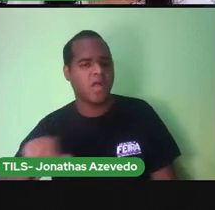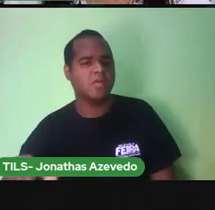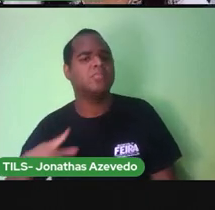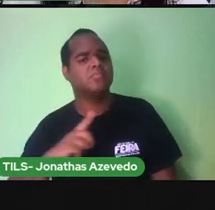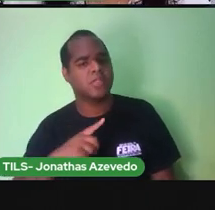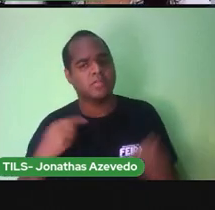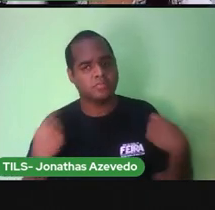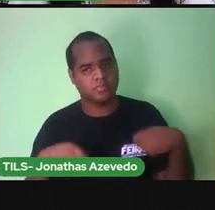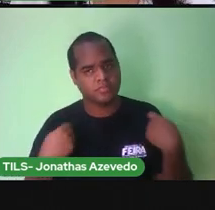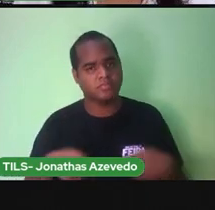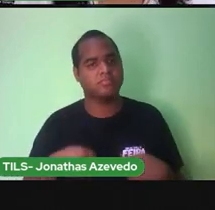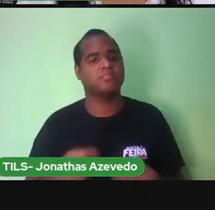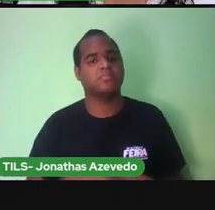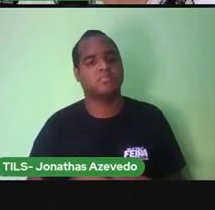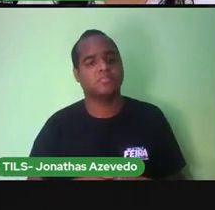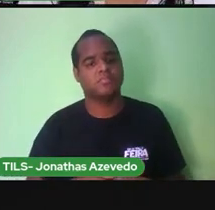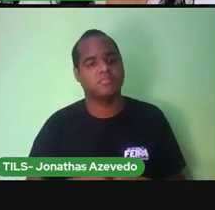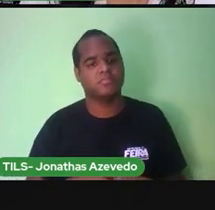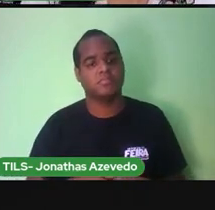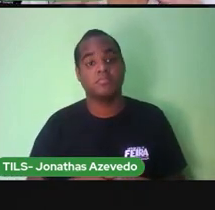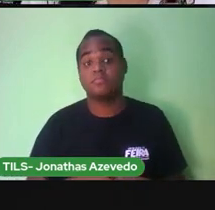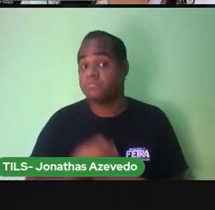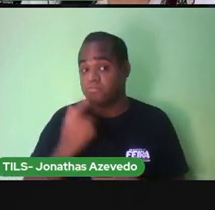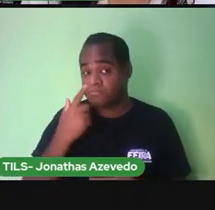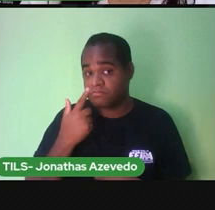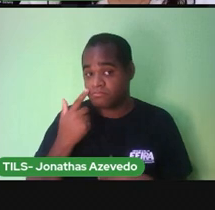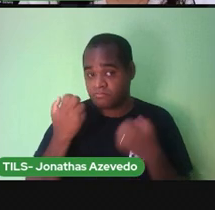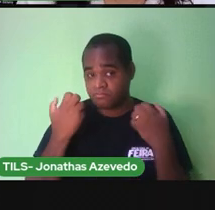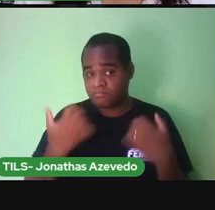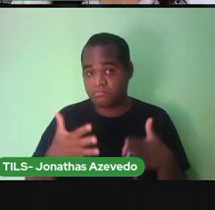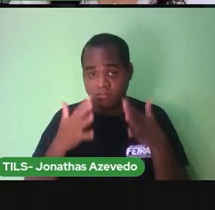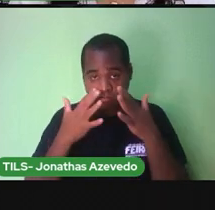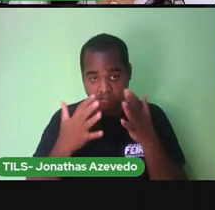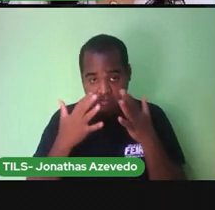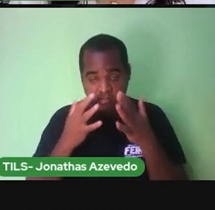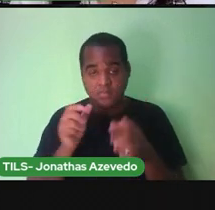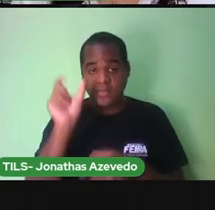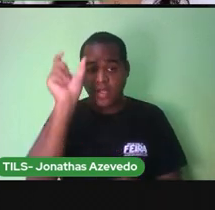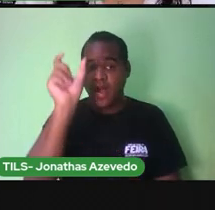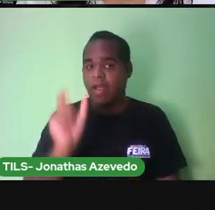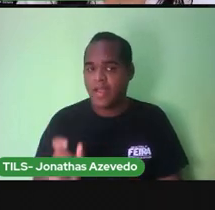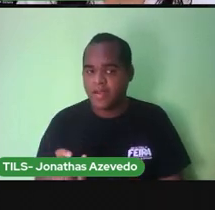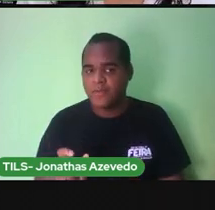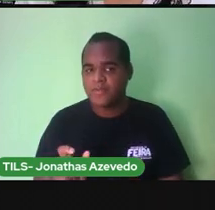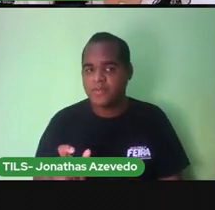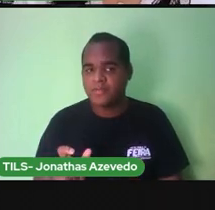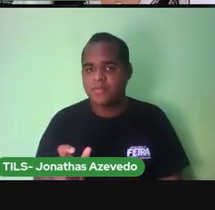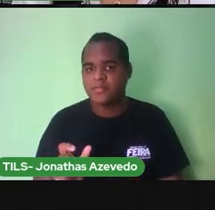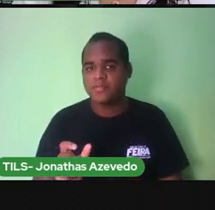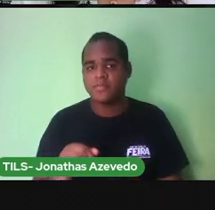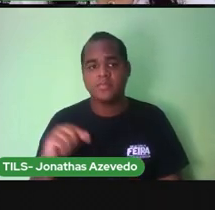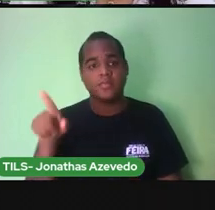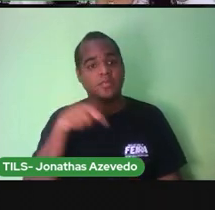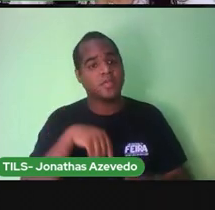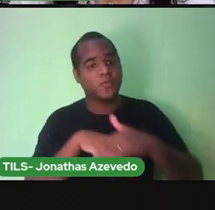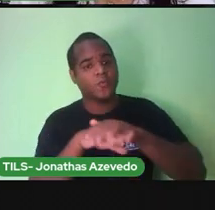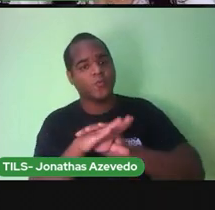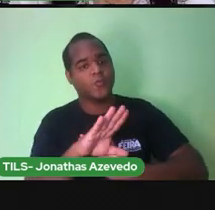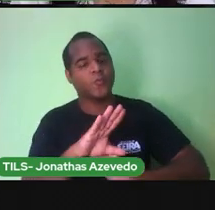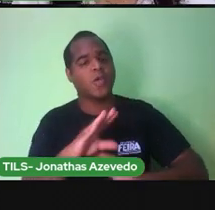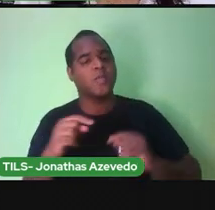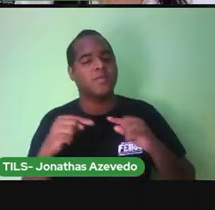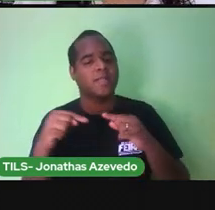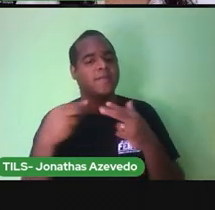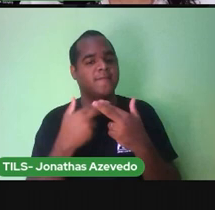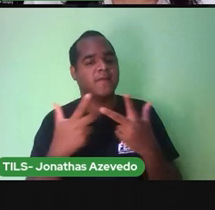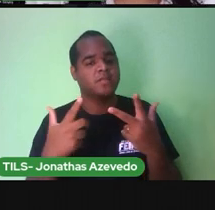A pior Que você preste atenção Na régua Onde eles Costumam Medir A própria altura